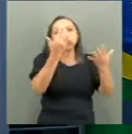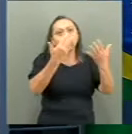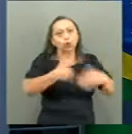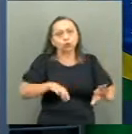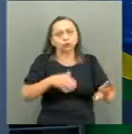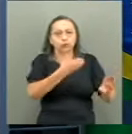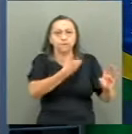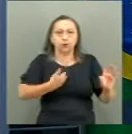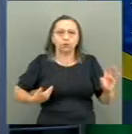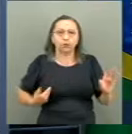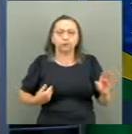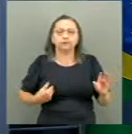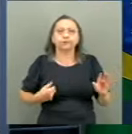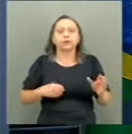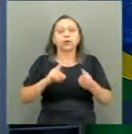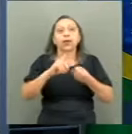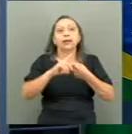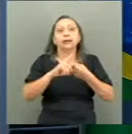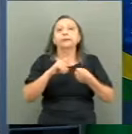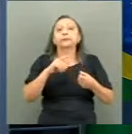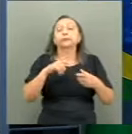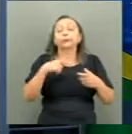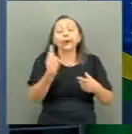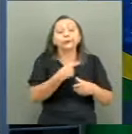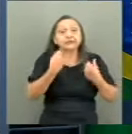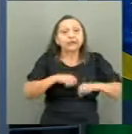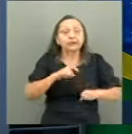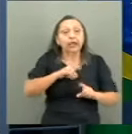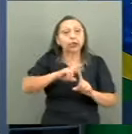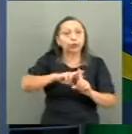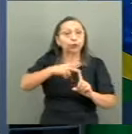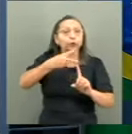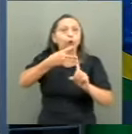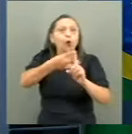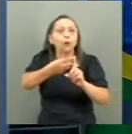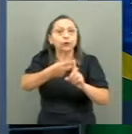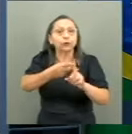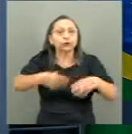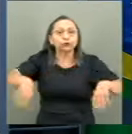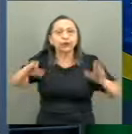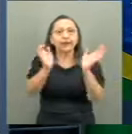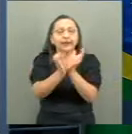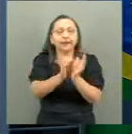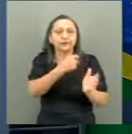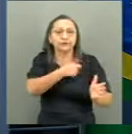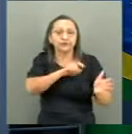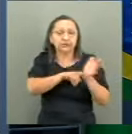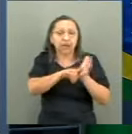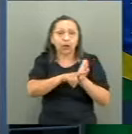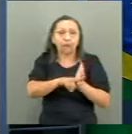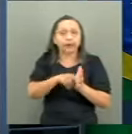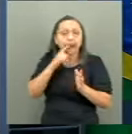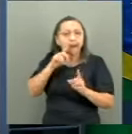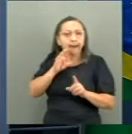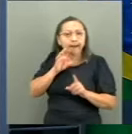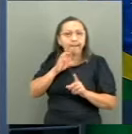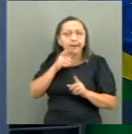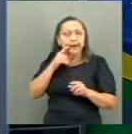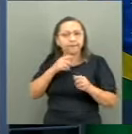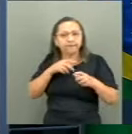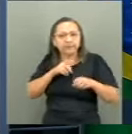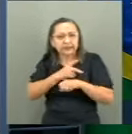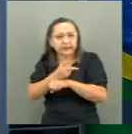públicos. Nós tínhamos que ter o dobro de fiscais do trabalho para que isso não acontecesse, mas, infelizmente, não há